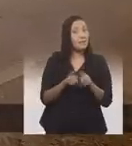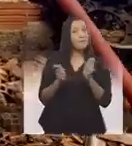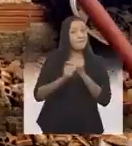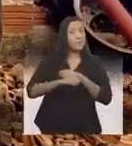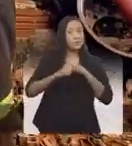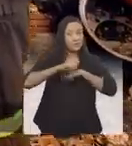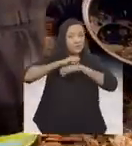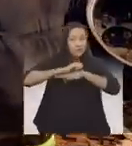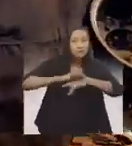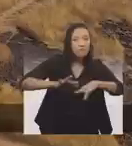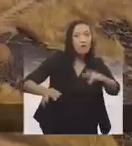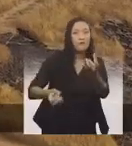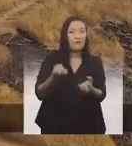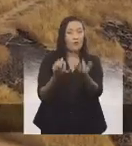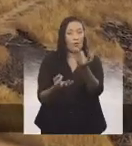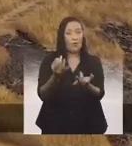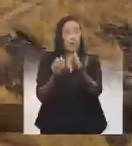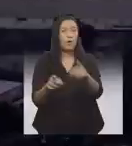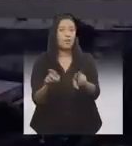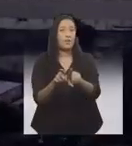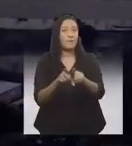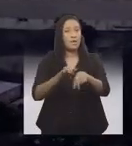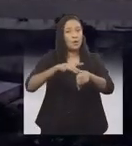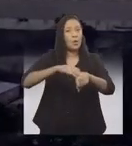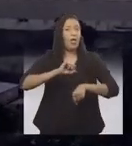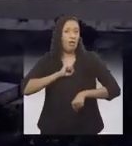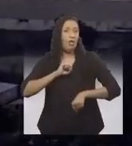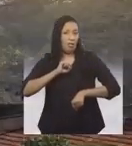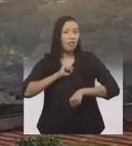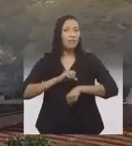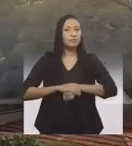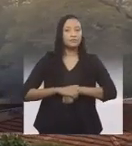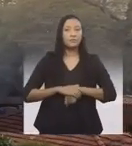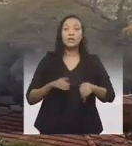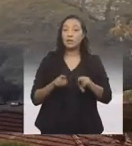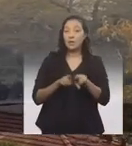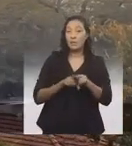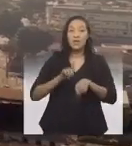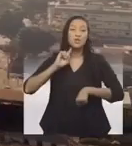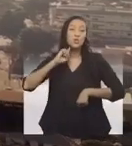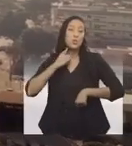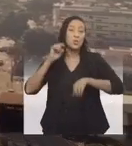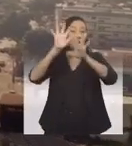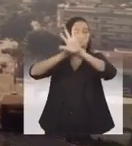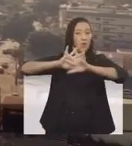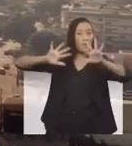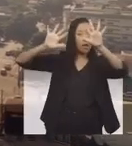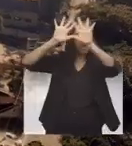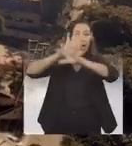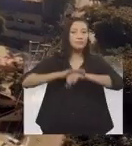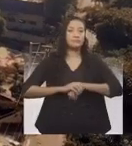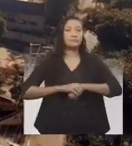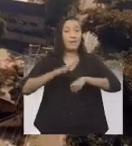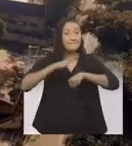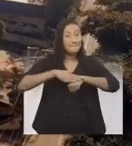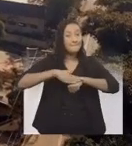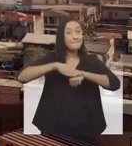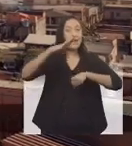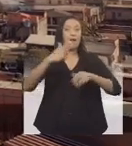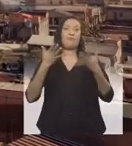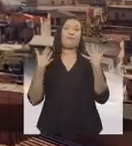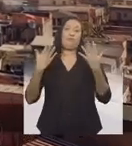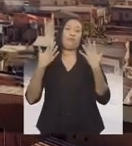também pode desencadear grandes incêndios e doenças respiratórias, além de contribuir para a poluição do ar e o aumento das